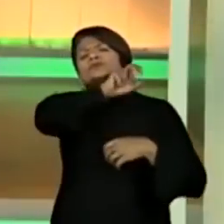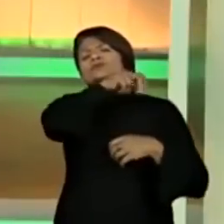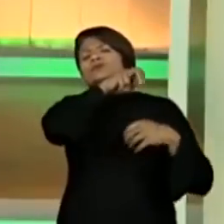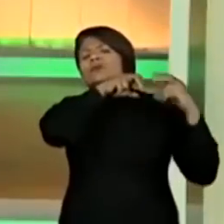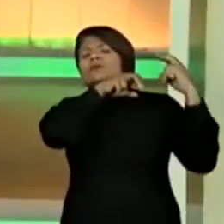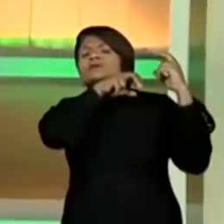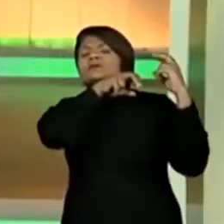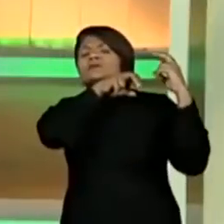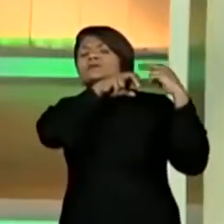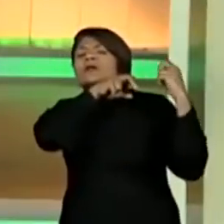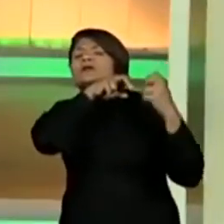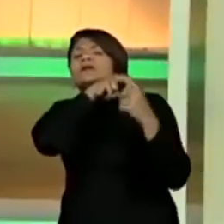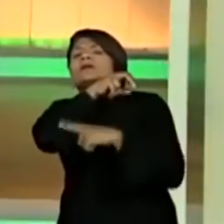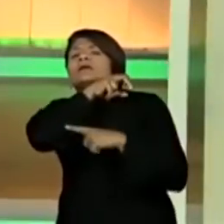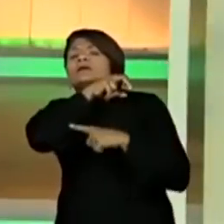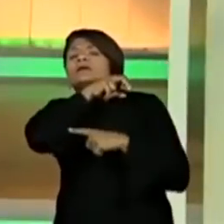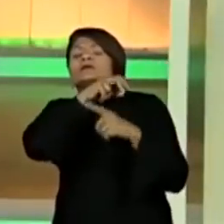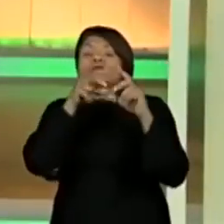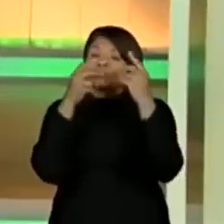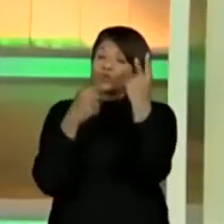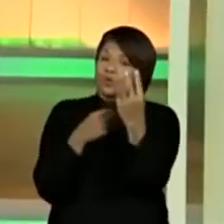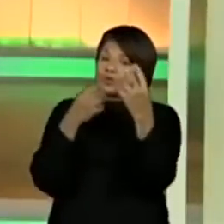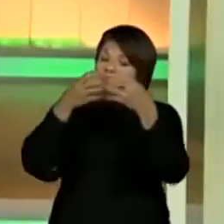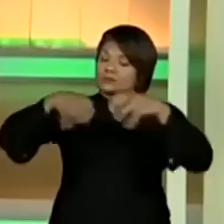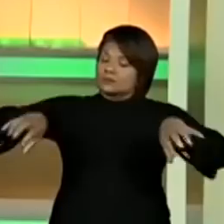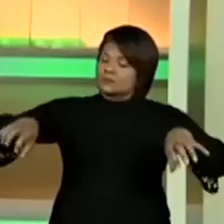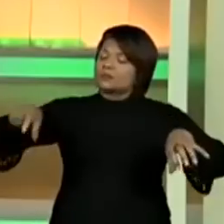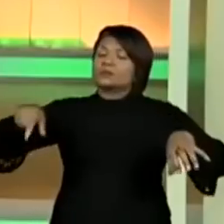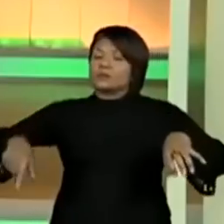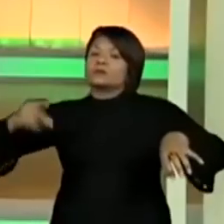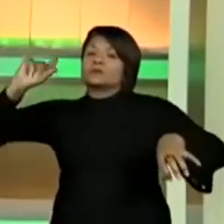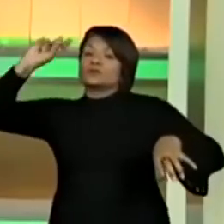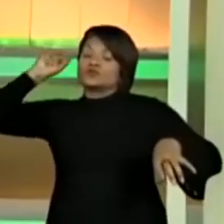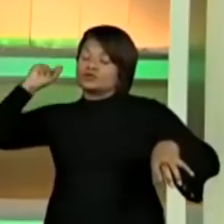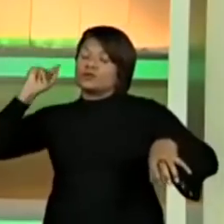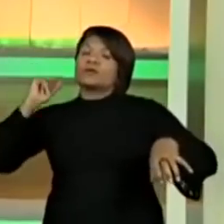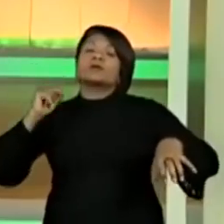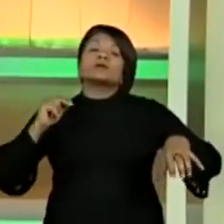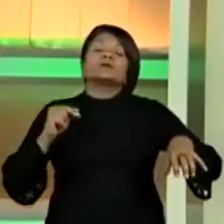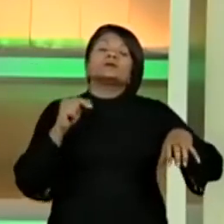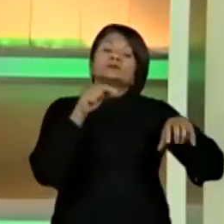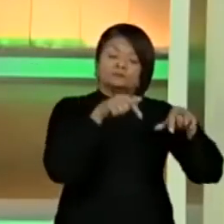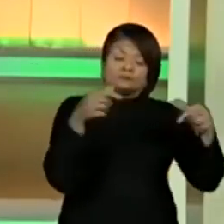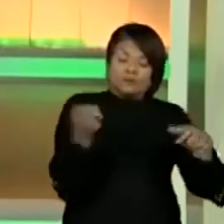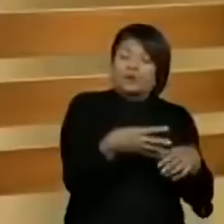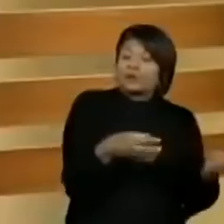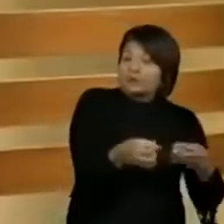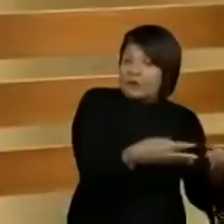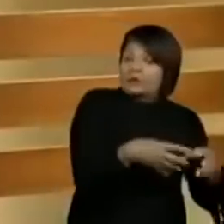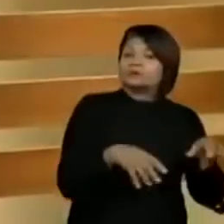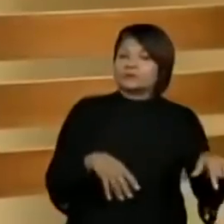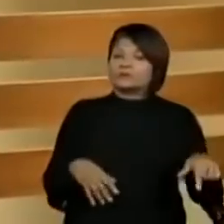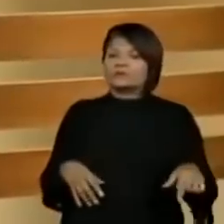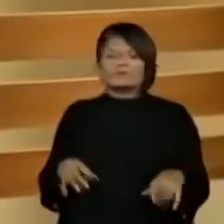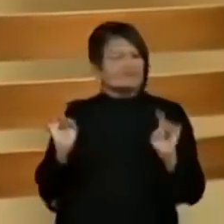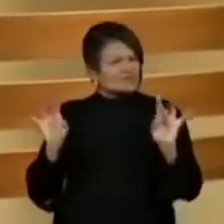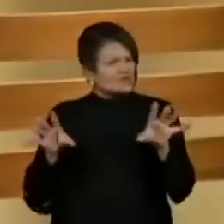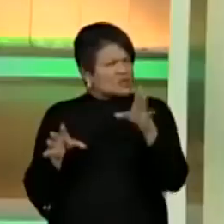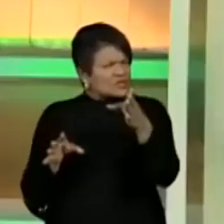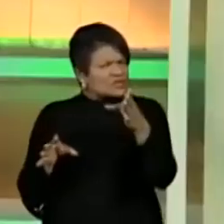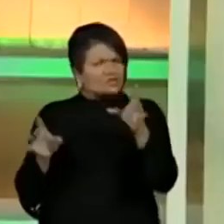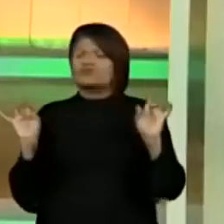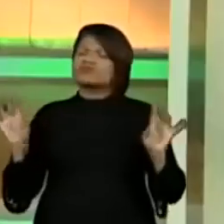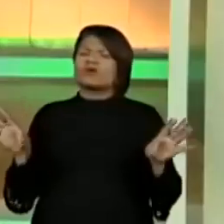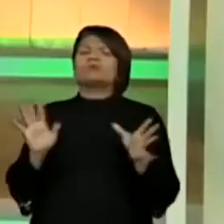Dois. As primitivas e as aquáticas. Simples assim. Só isso, professora? Só isso, professora?